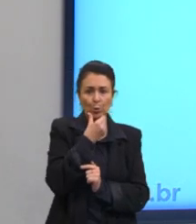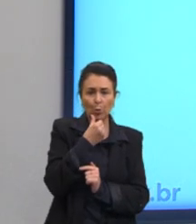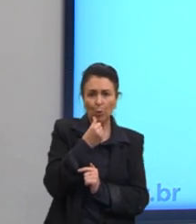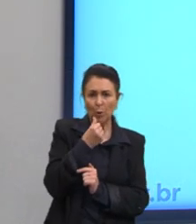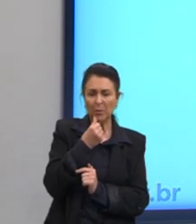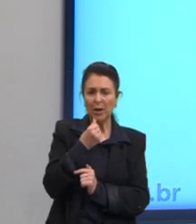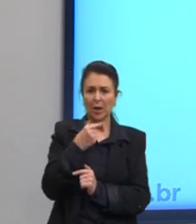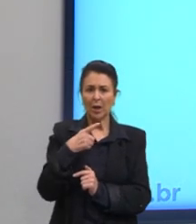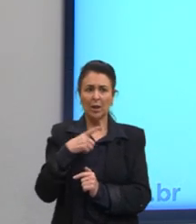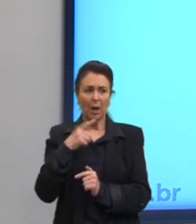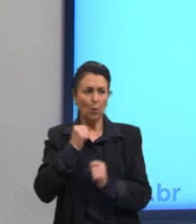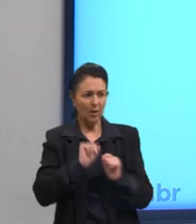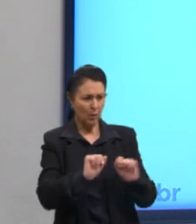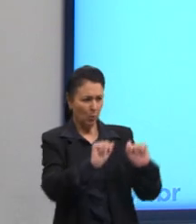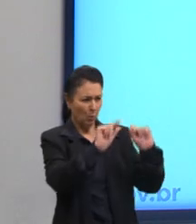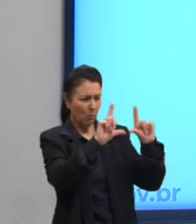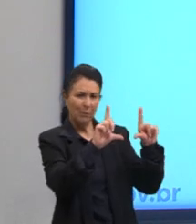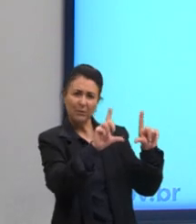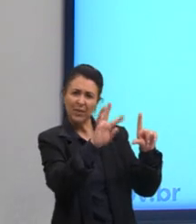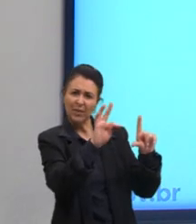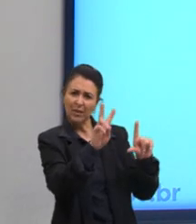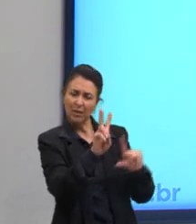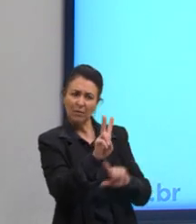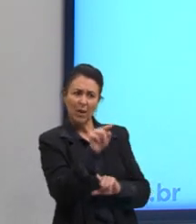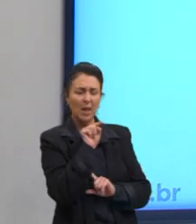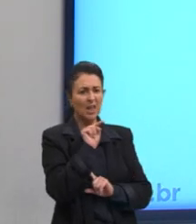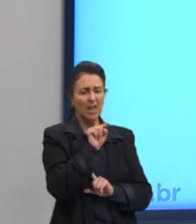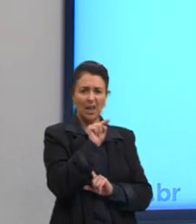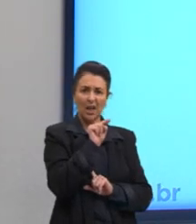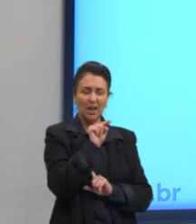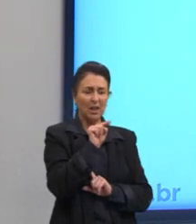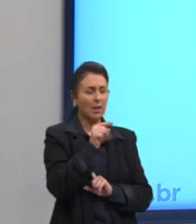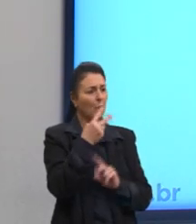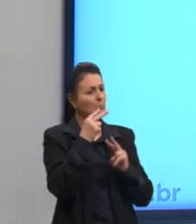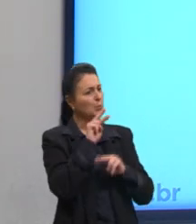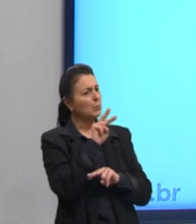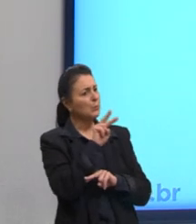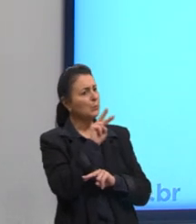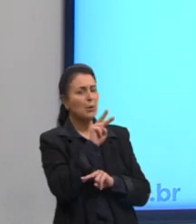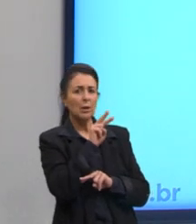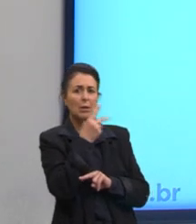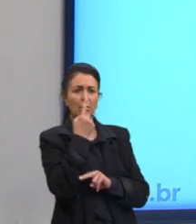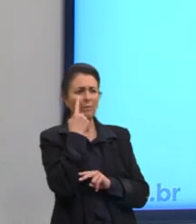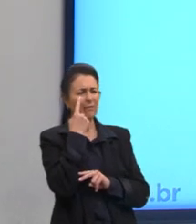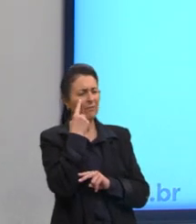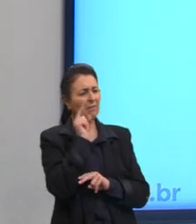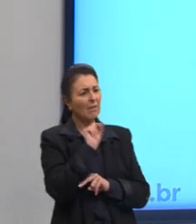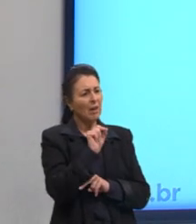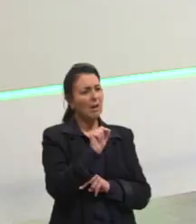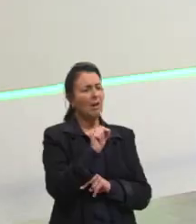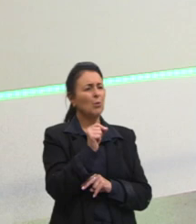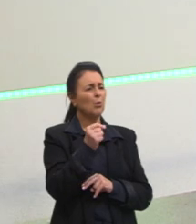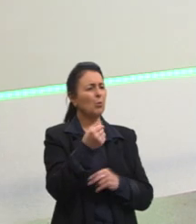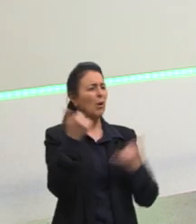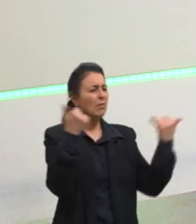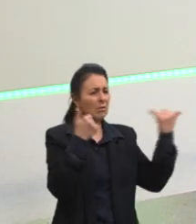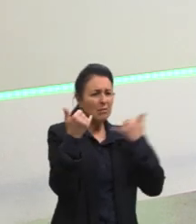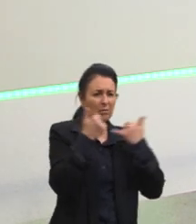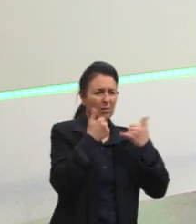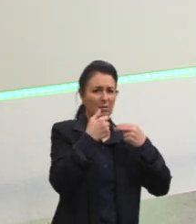voltado para a TV e ali ele está assistindo e vendo as novidades, as